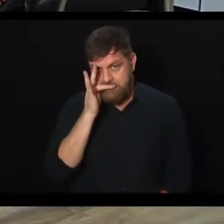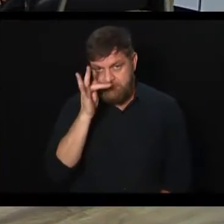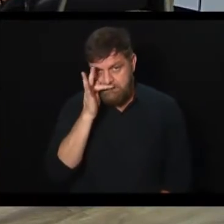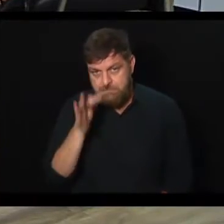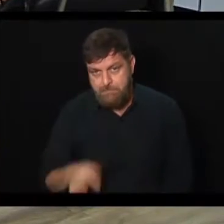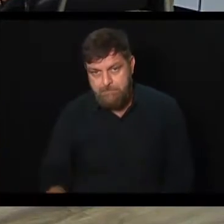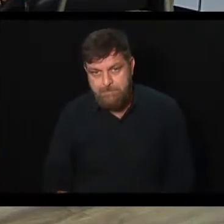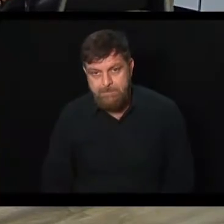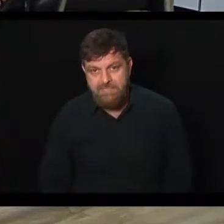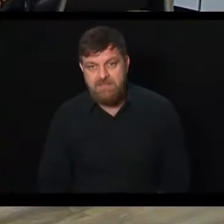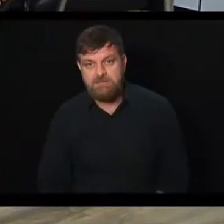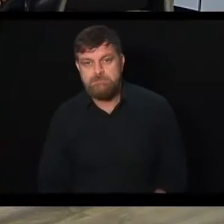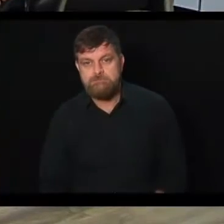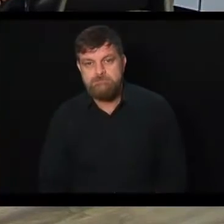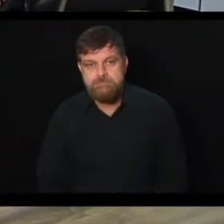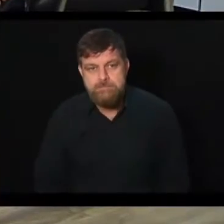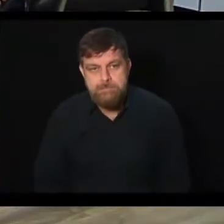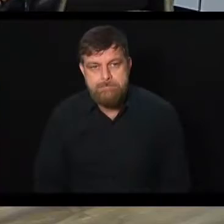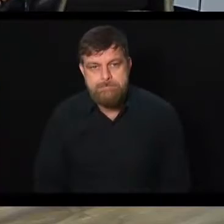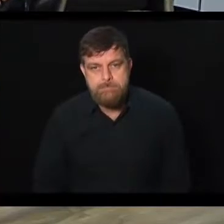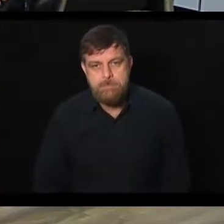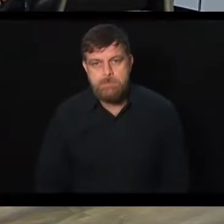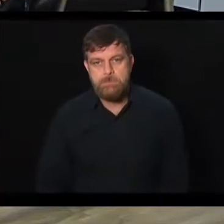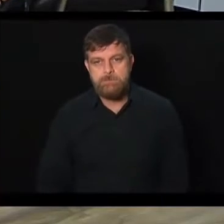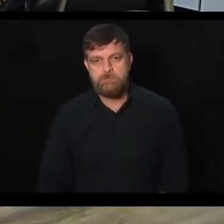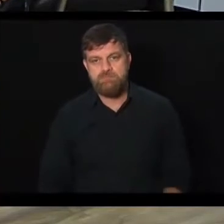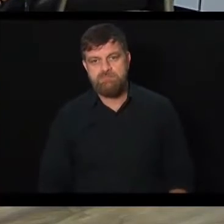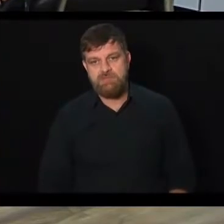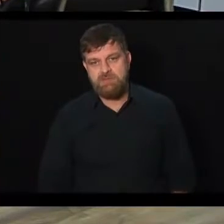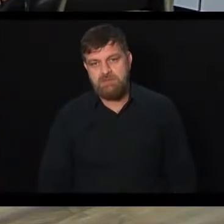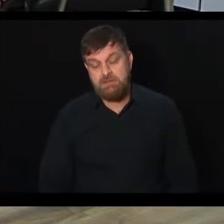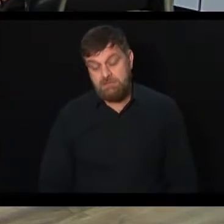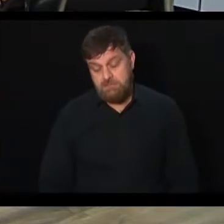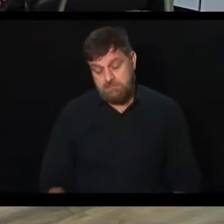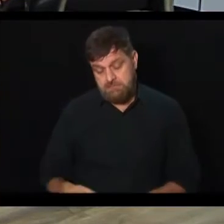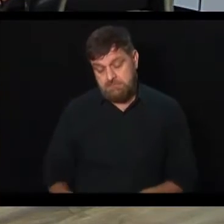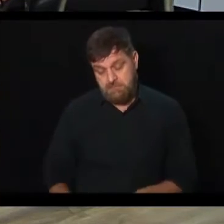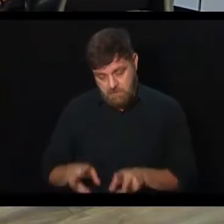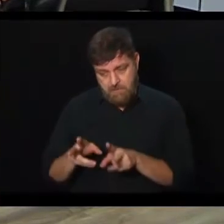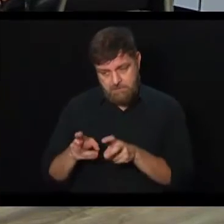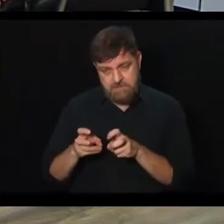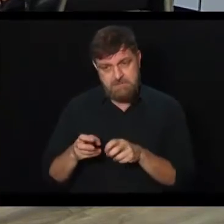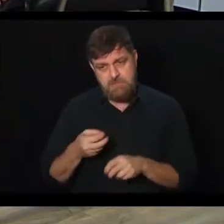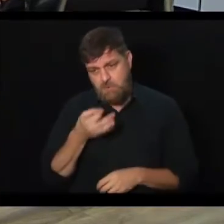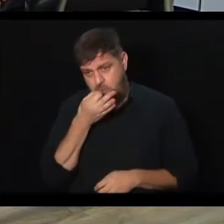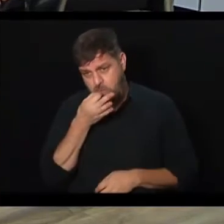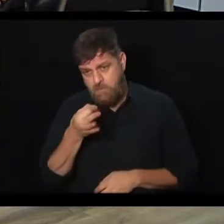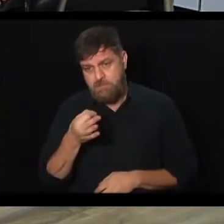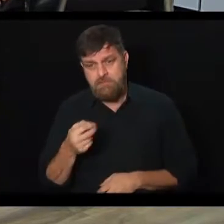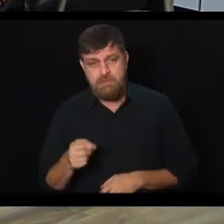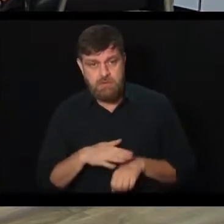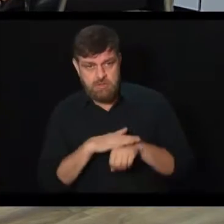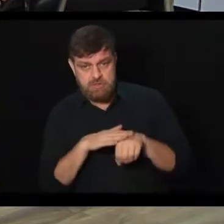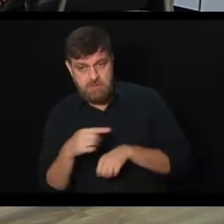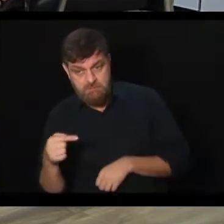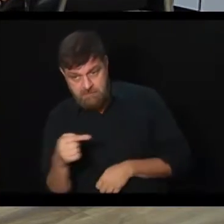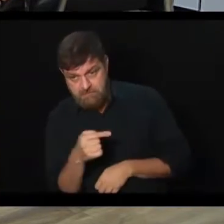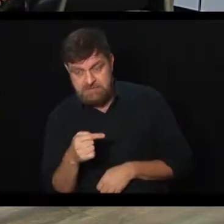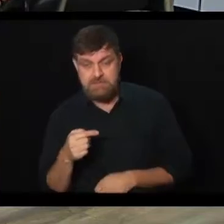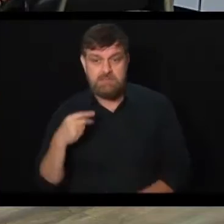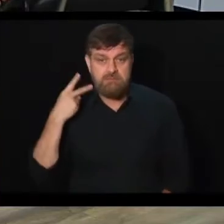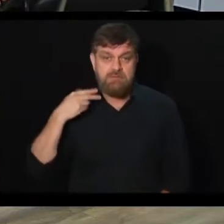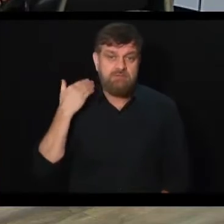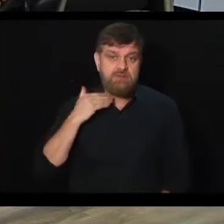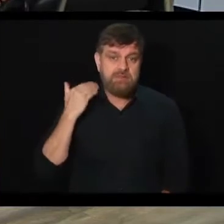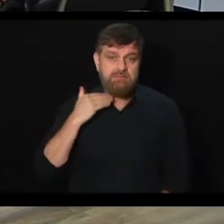Na verdade, eu perdi o gancho. Mas, veja, há que se concordar, como eu estava dizendo para a Mariana Kinhoff, é uma